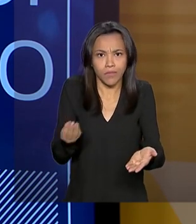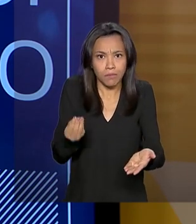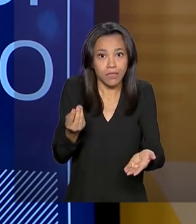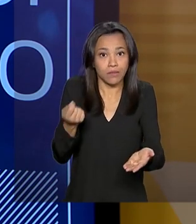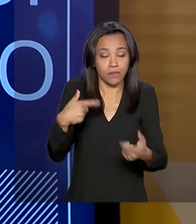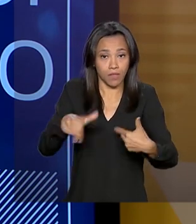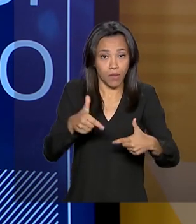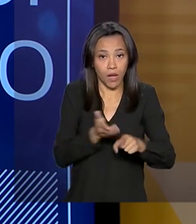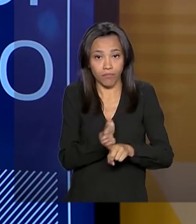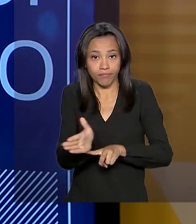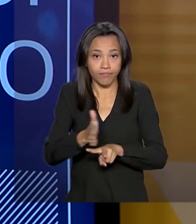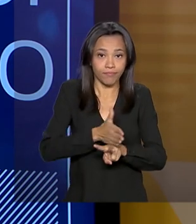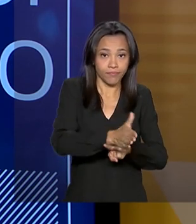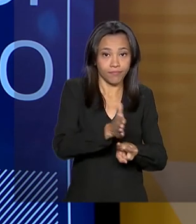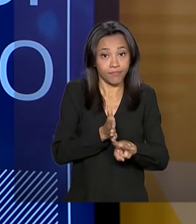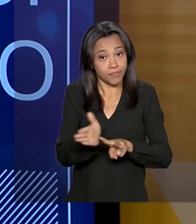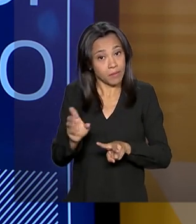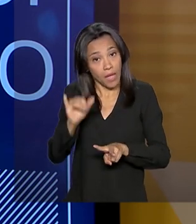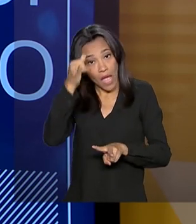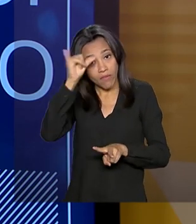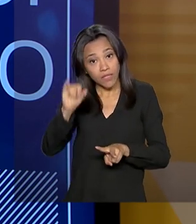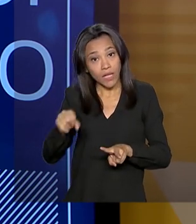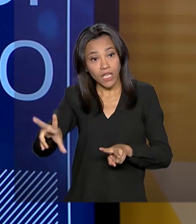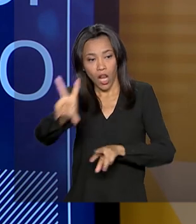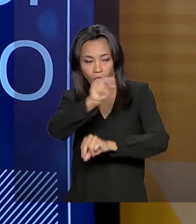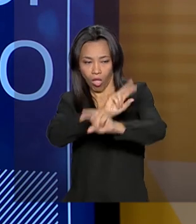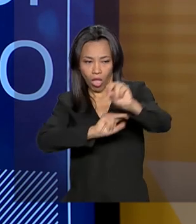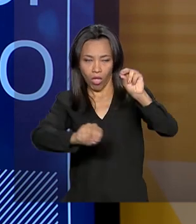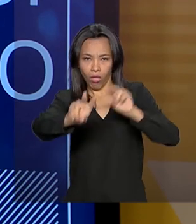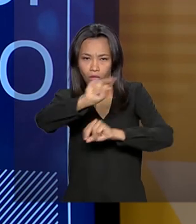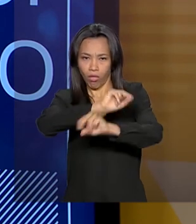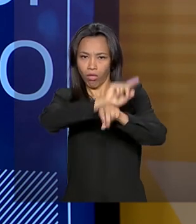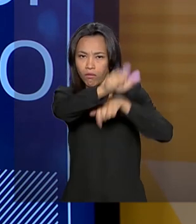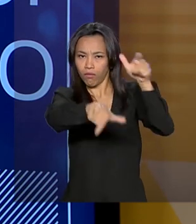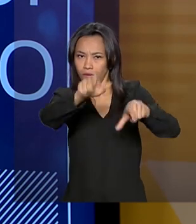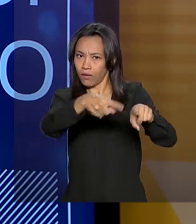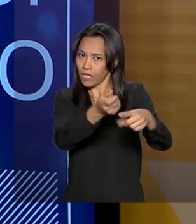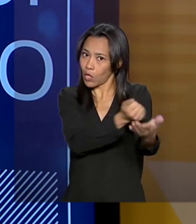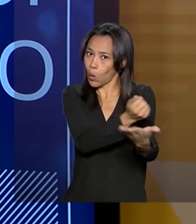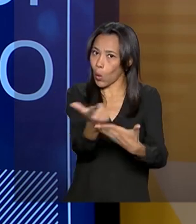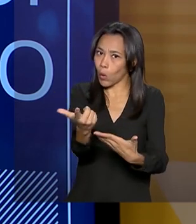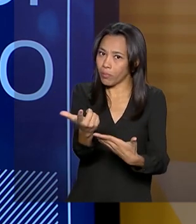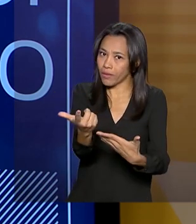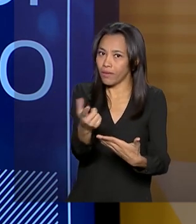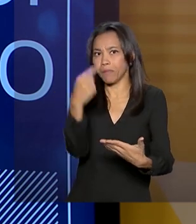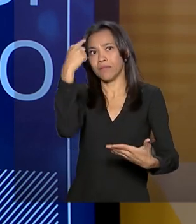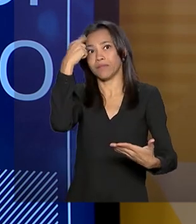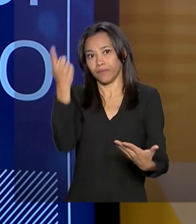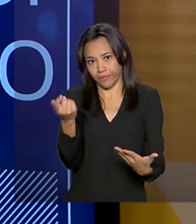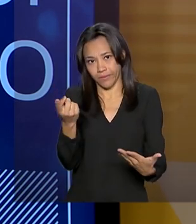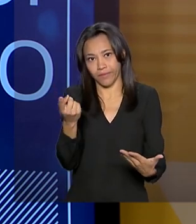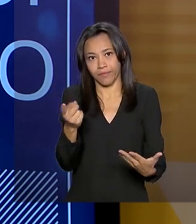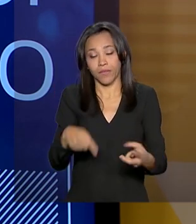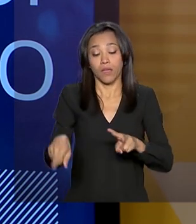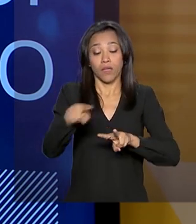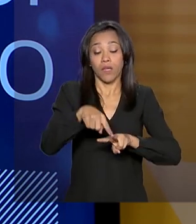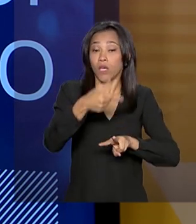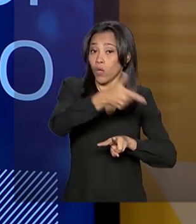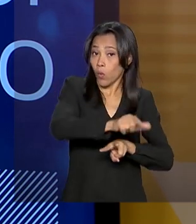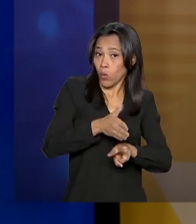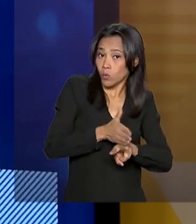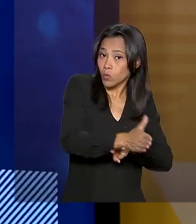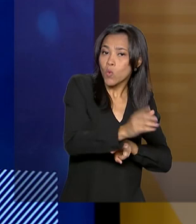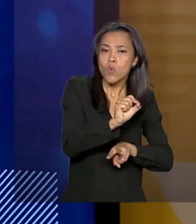dois pontos. Primeiro, evitar que um consumidor seja enganado, que ele compre algo pensando que é outra coisa. E outra, conscientizar